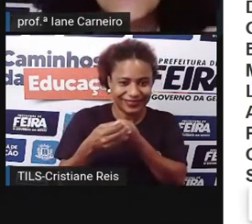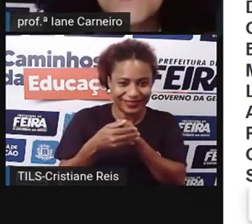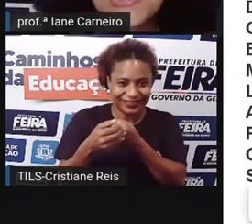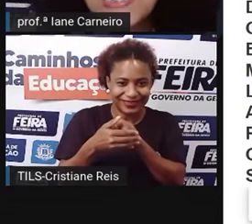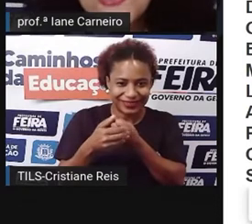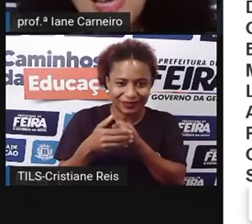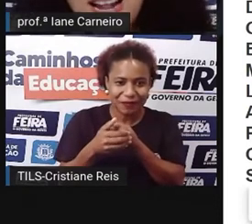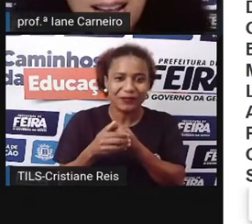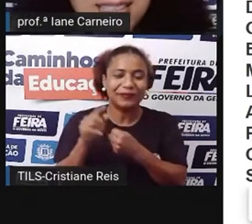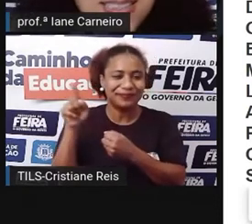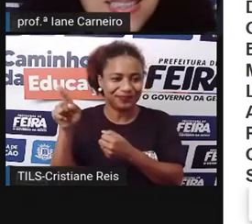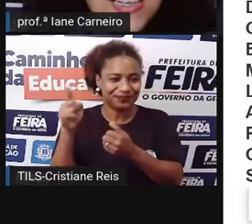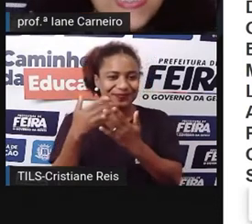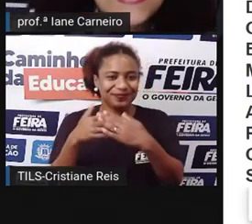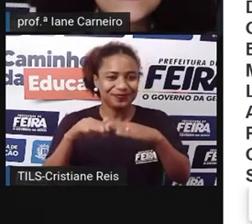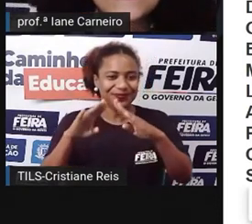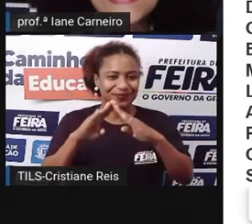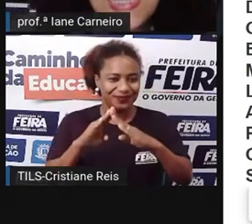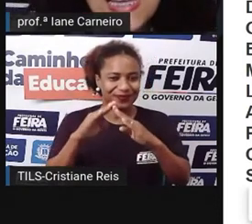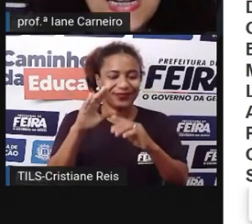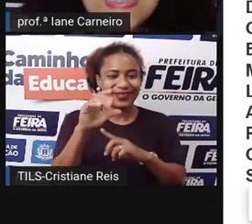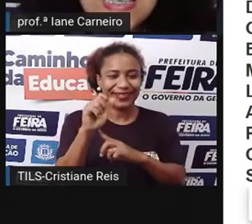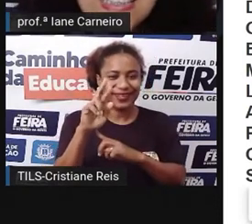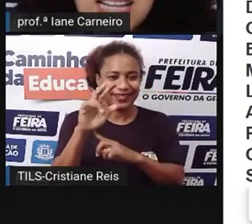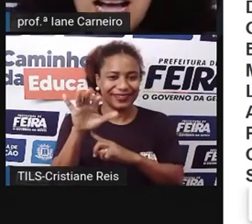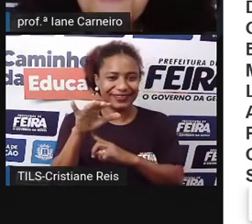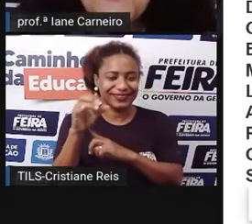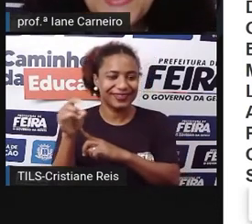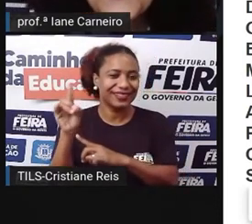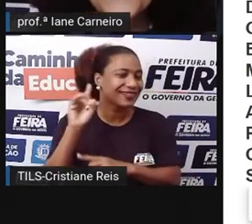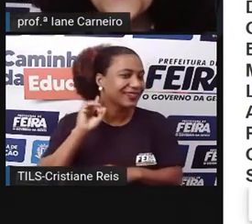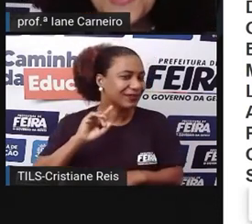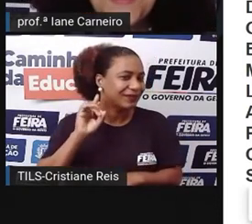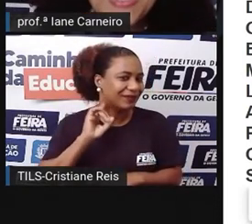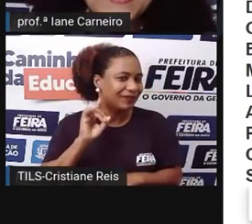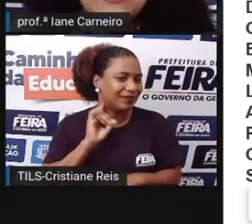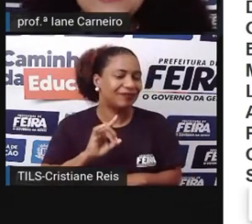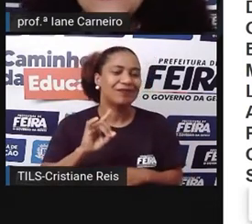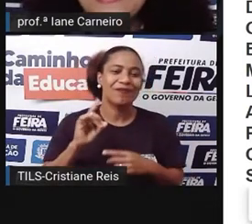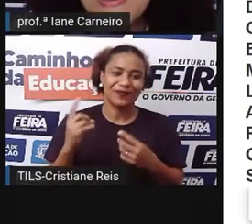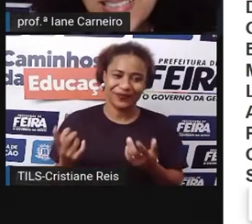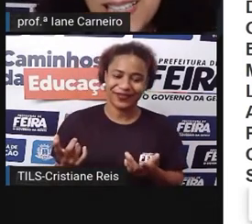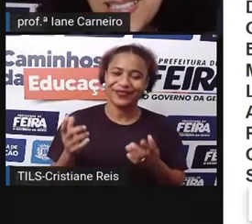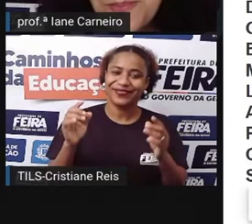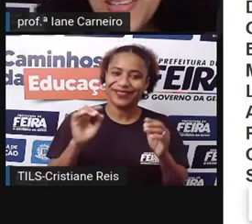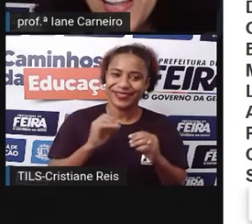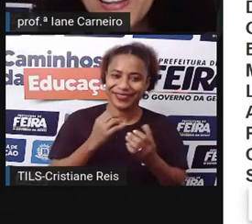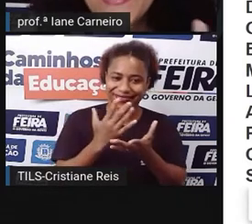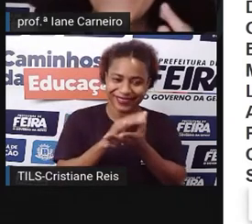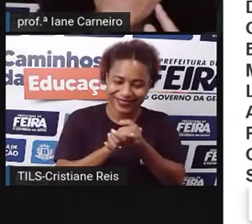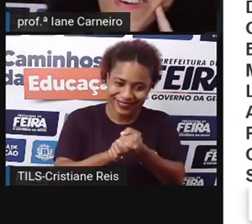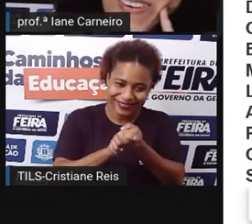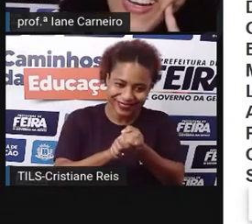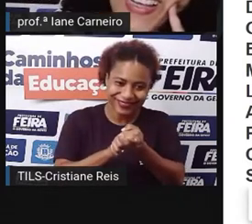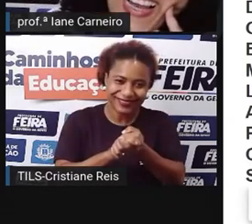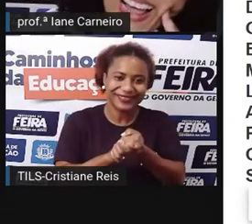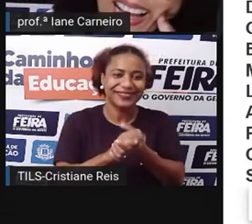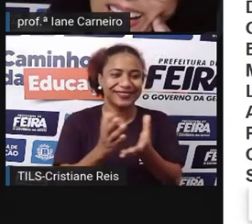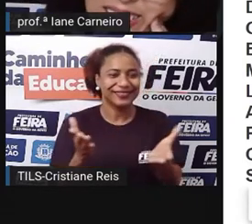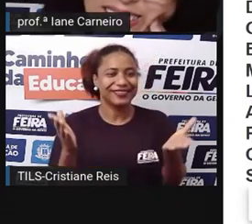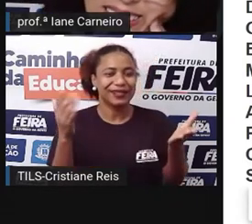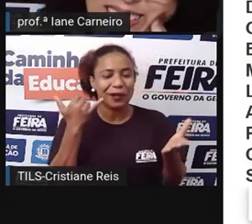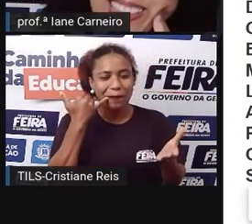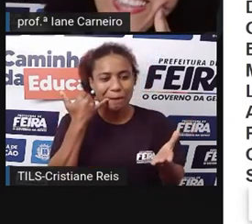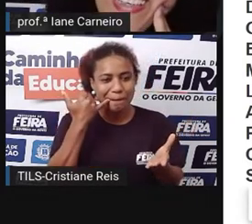em Minas Gerais. Queira aceitar meus cumprimentos. Saci Pererê. Olha que